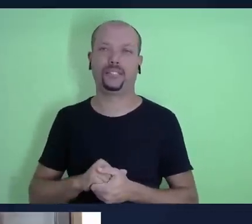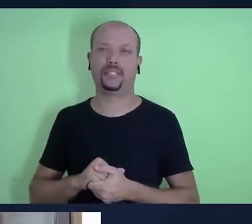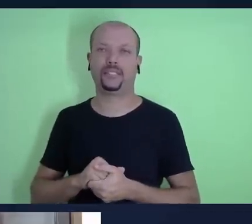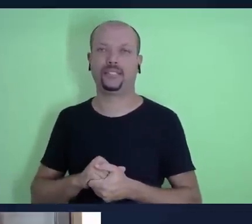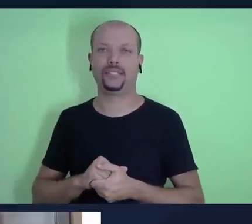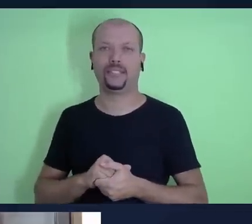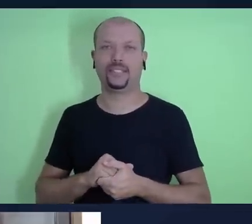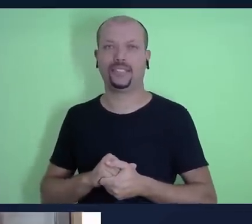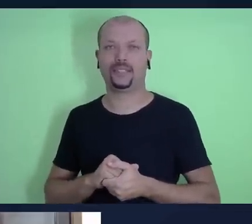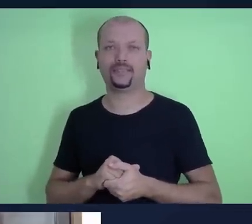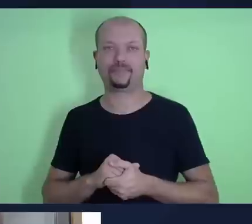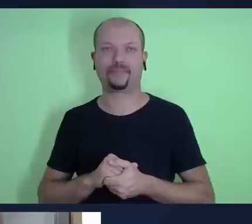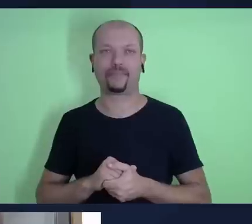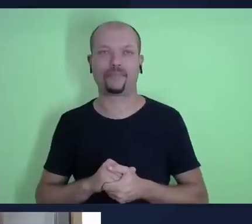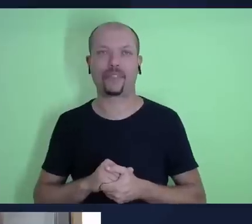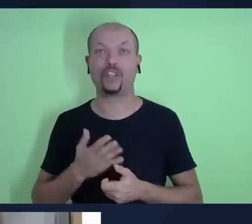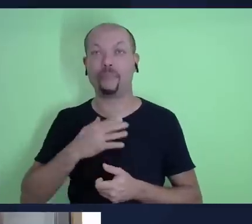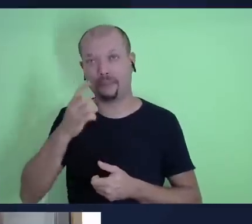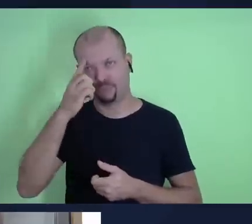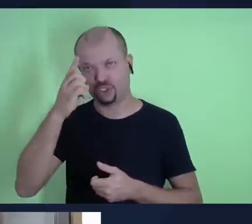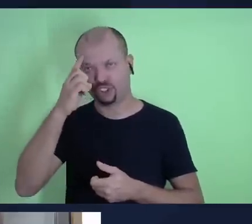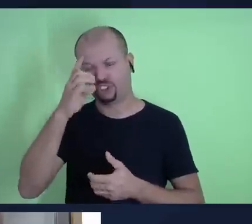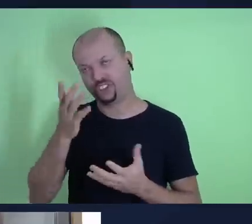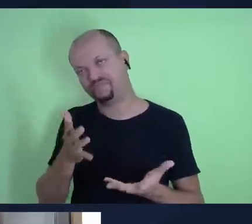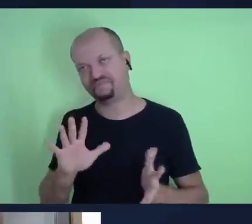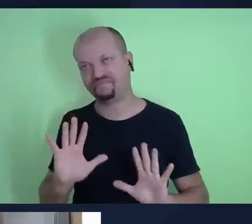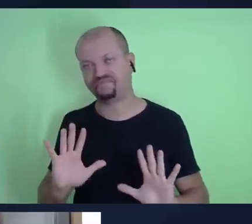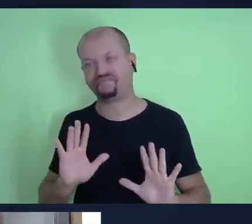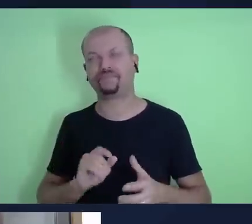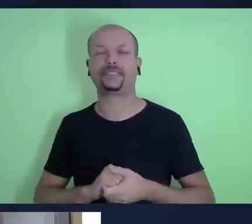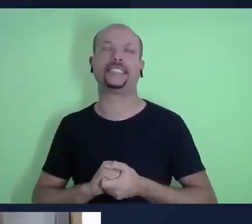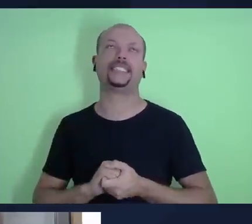no meu dia a dia, digamos assim, certo?